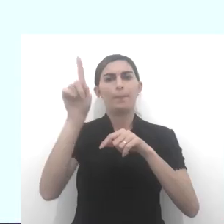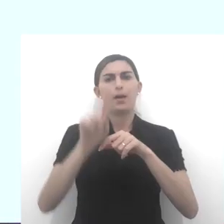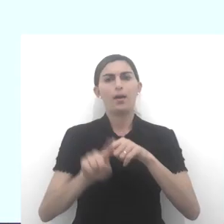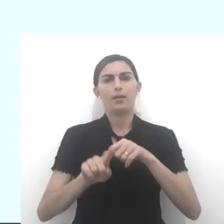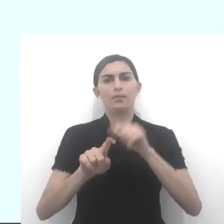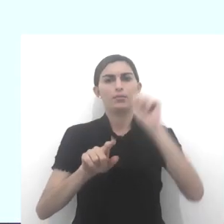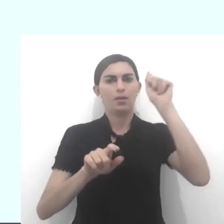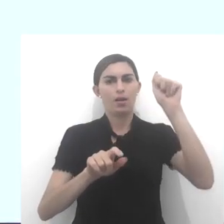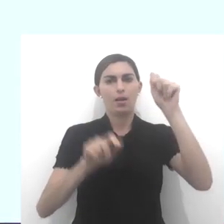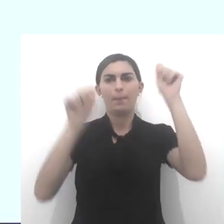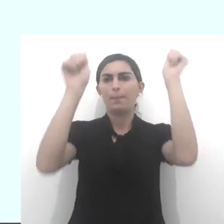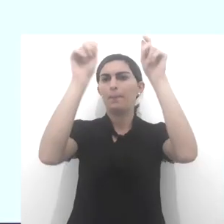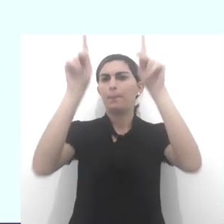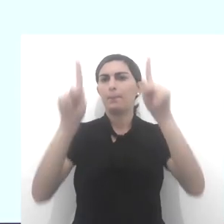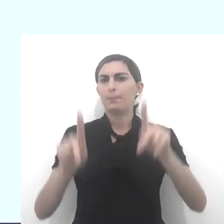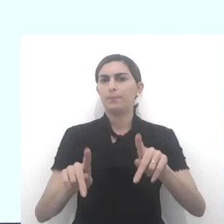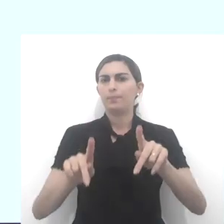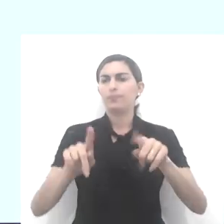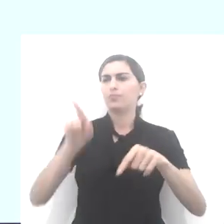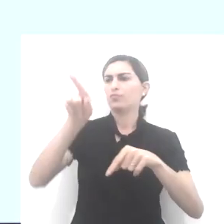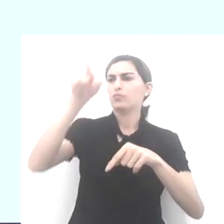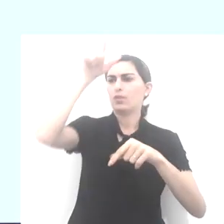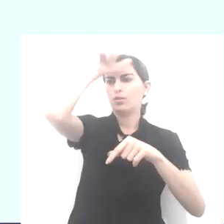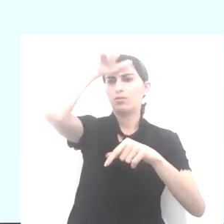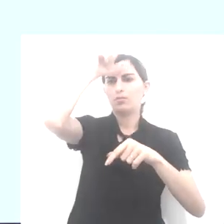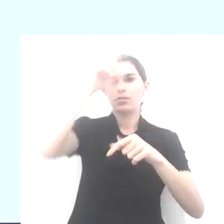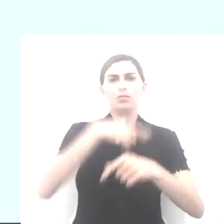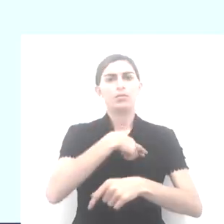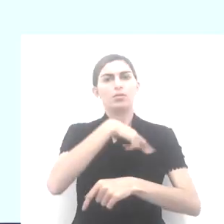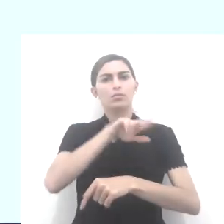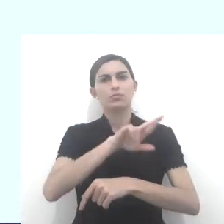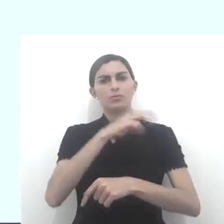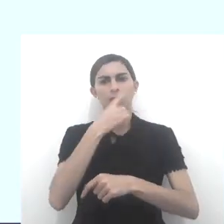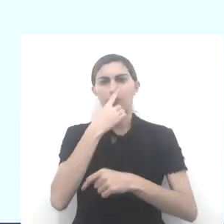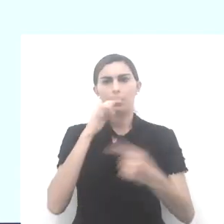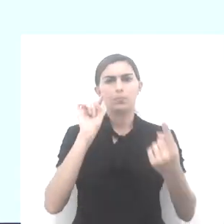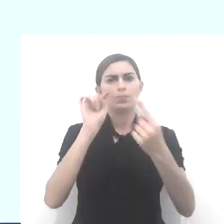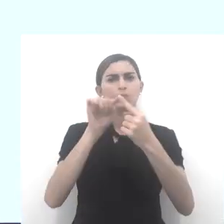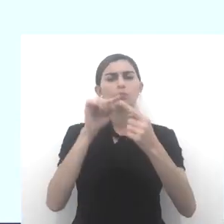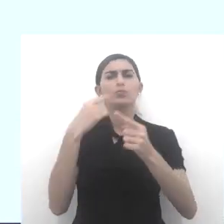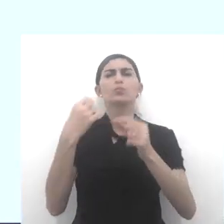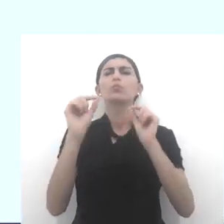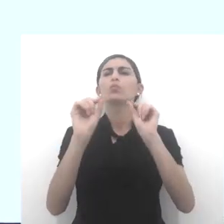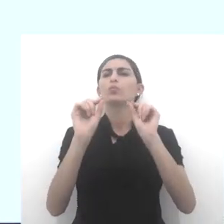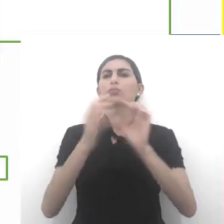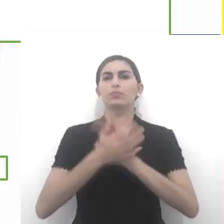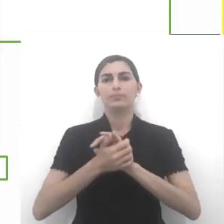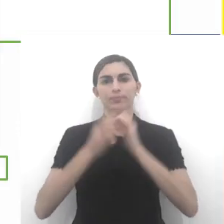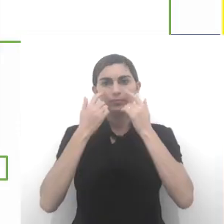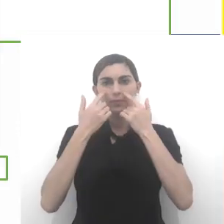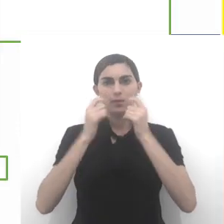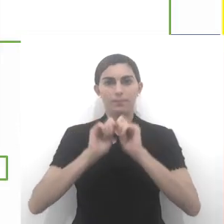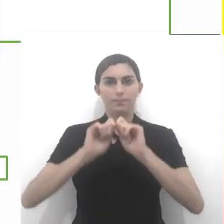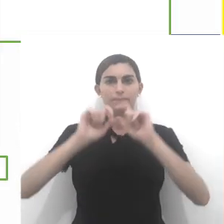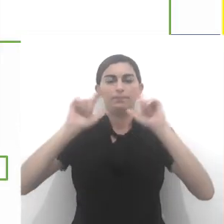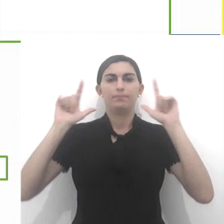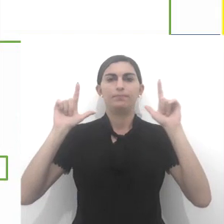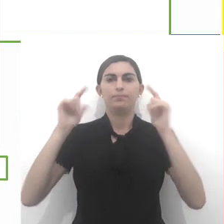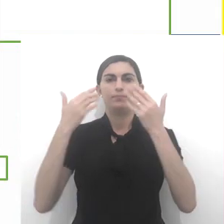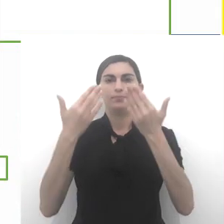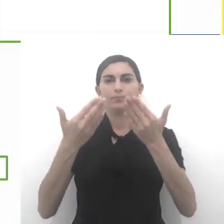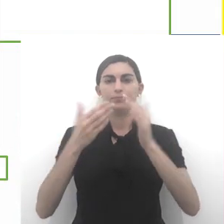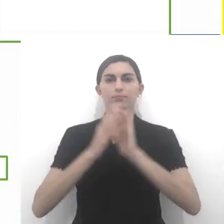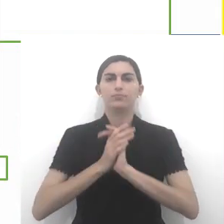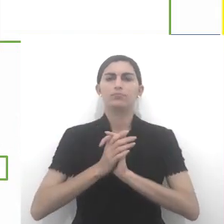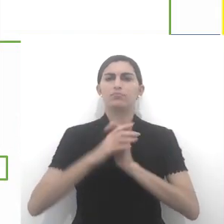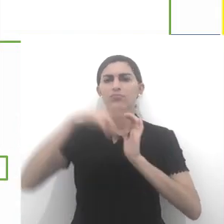relação entre a paz e o líder religioso? Vamos adiante. Mais uma vez, olhando para a tela, nós temos